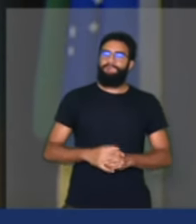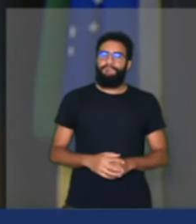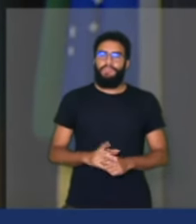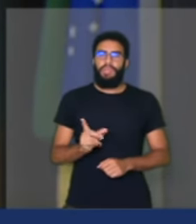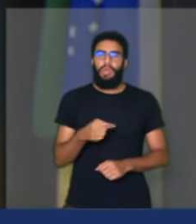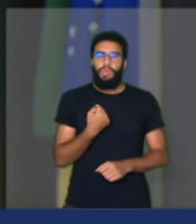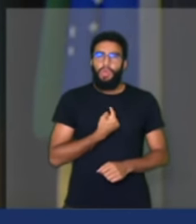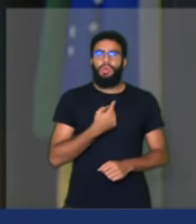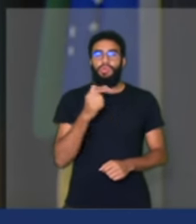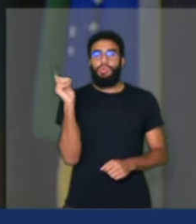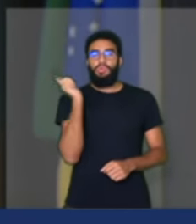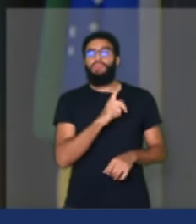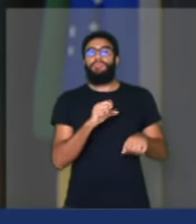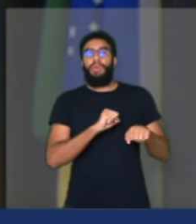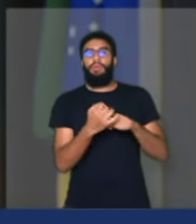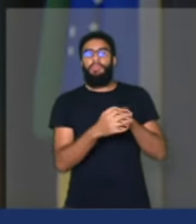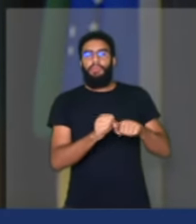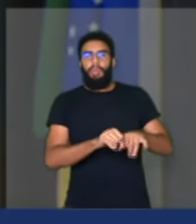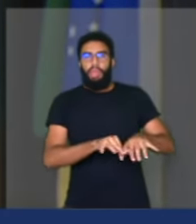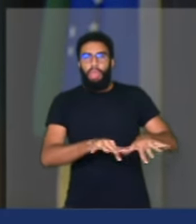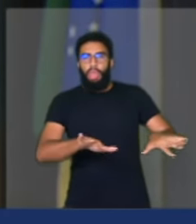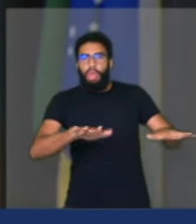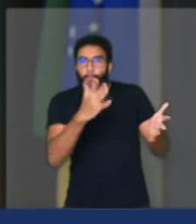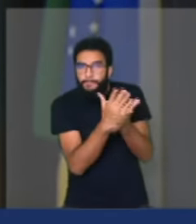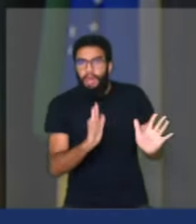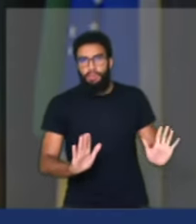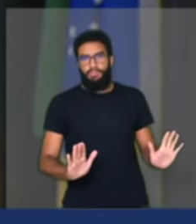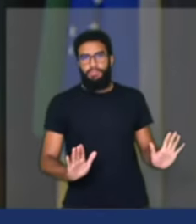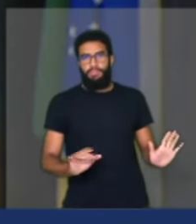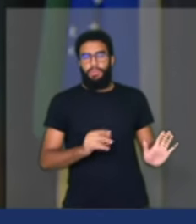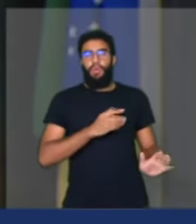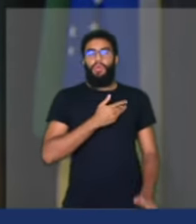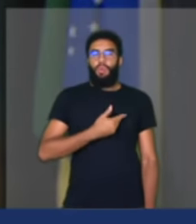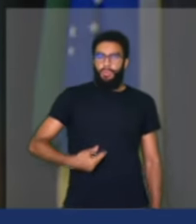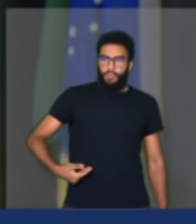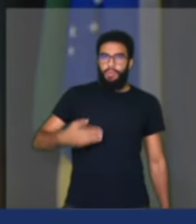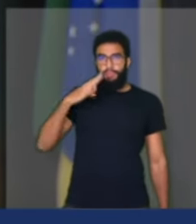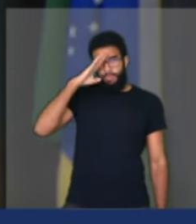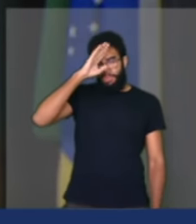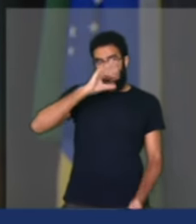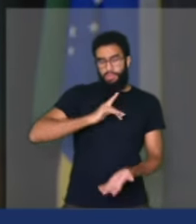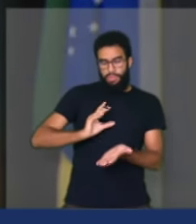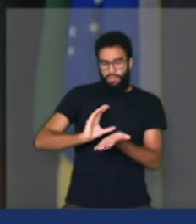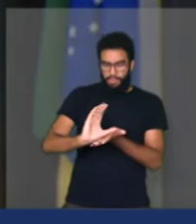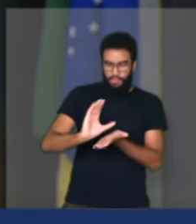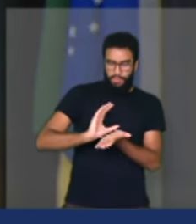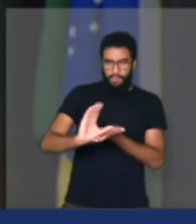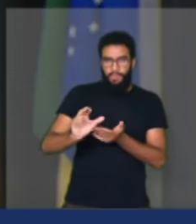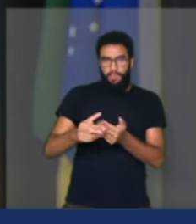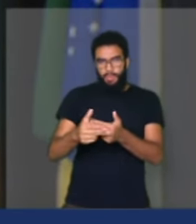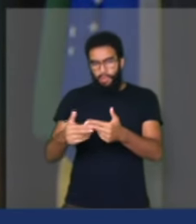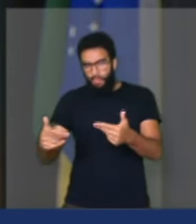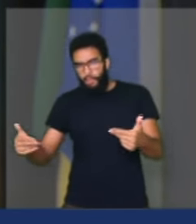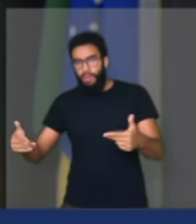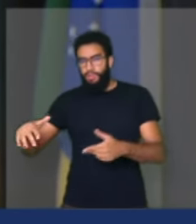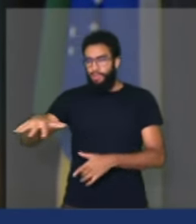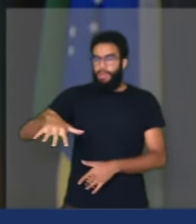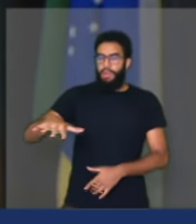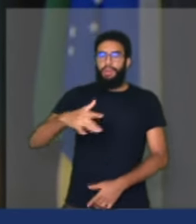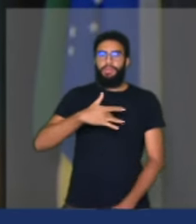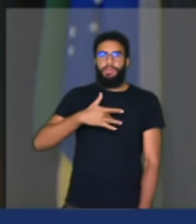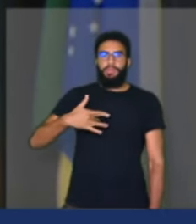a pandemia. O governo Bolsonaro, com tantos investimentos feitos na área da saúde, está ali